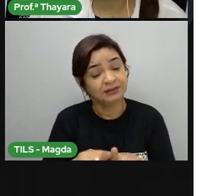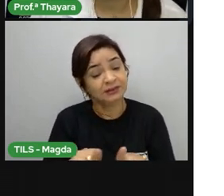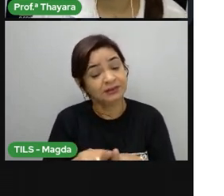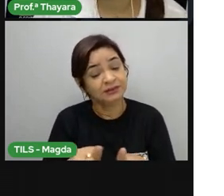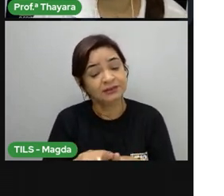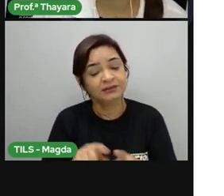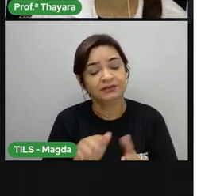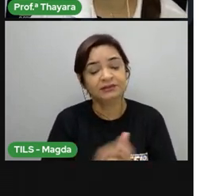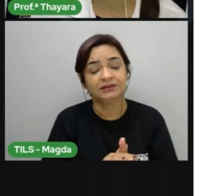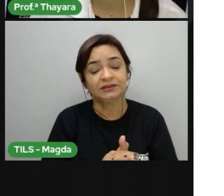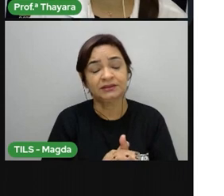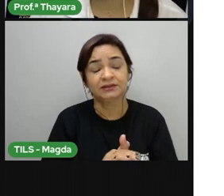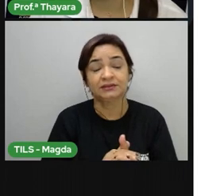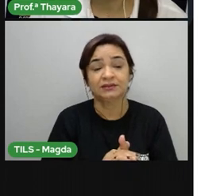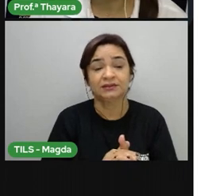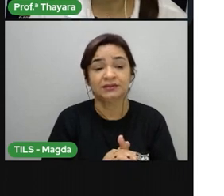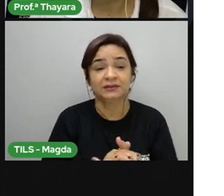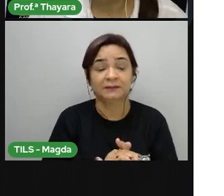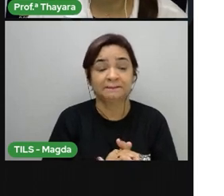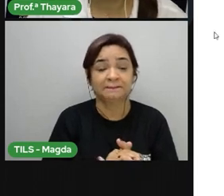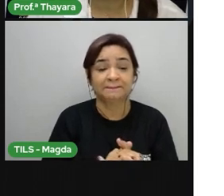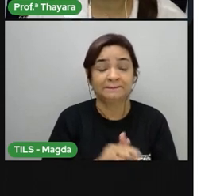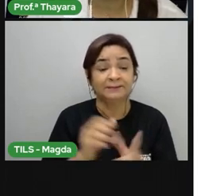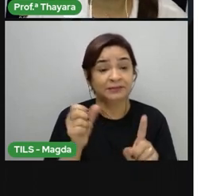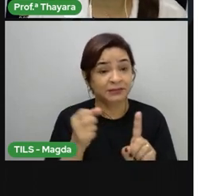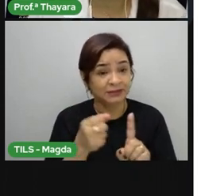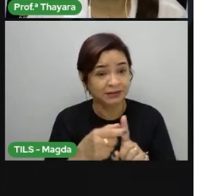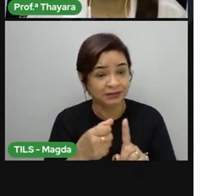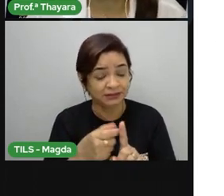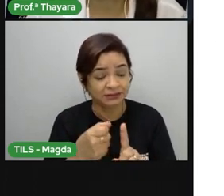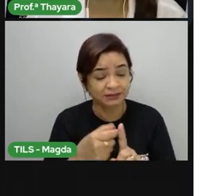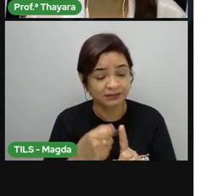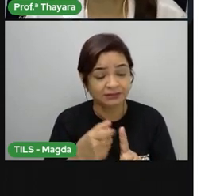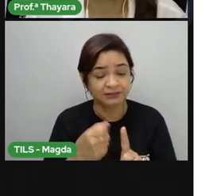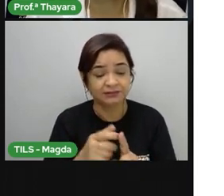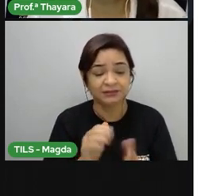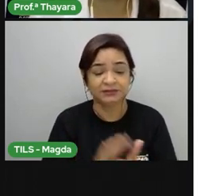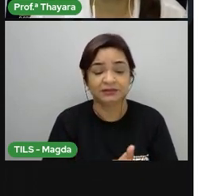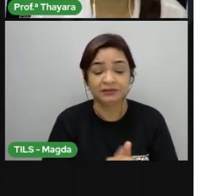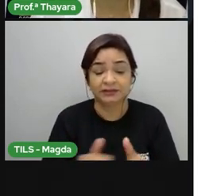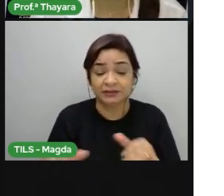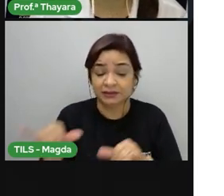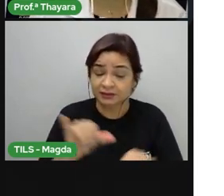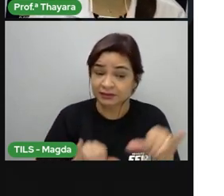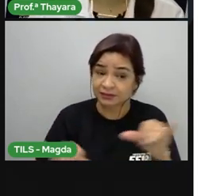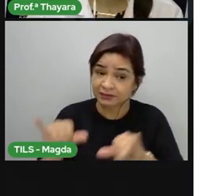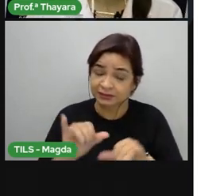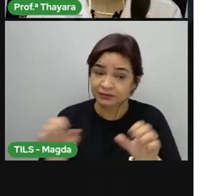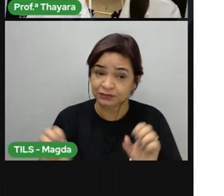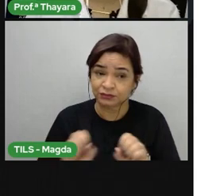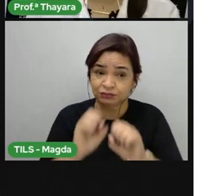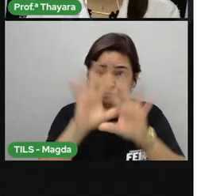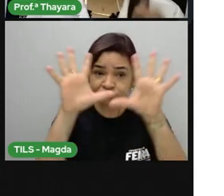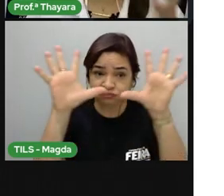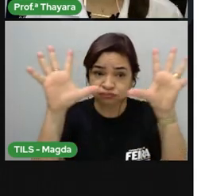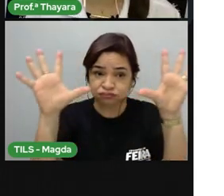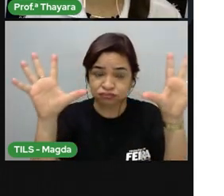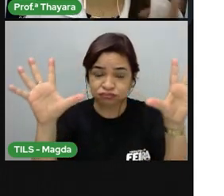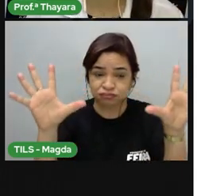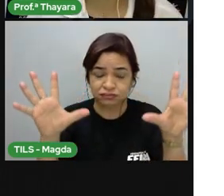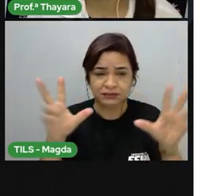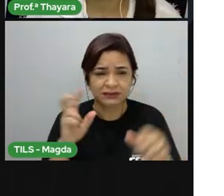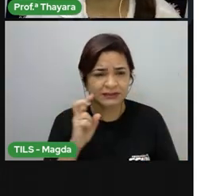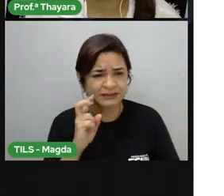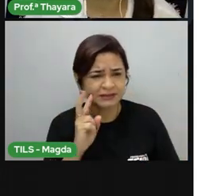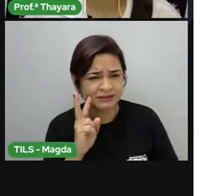verde é resultado da queima do bário. Então, essa é a química dos fogos de artifício. Então, toda vez que